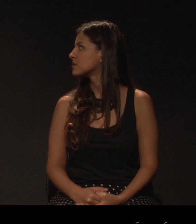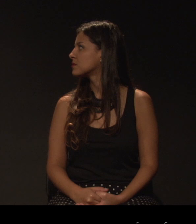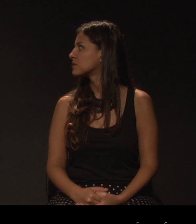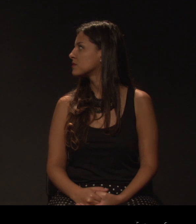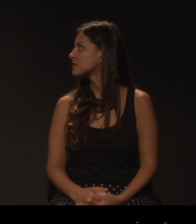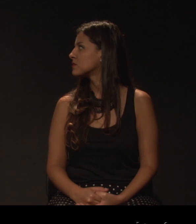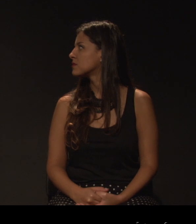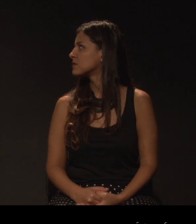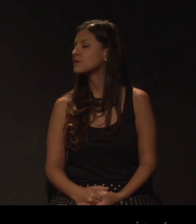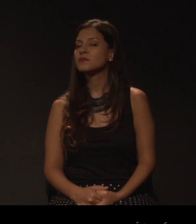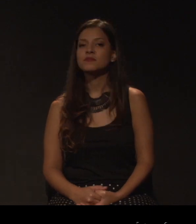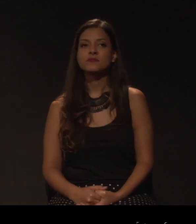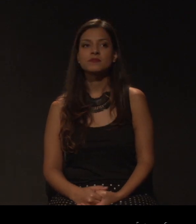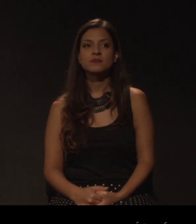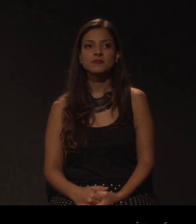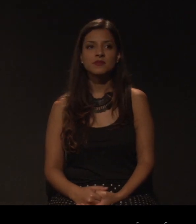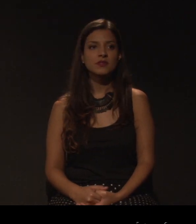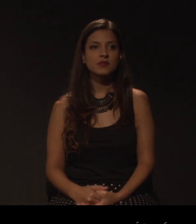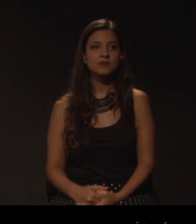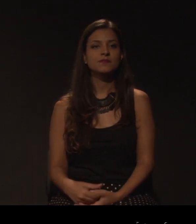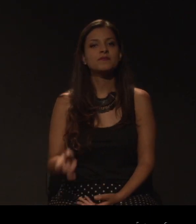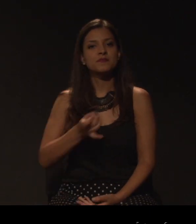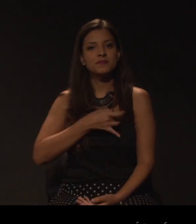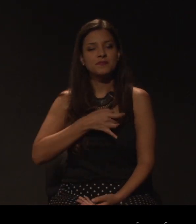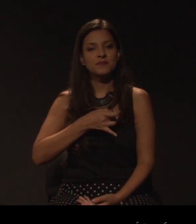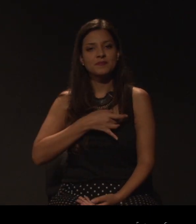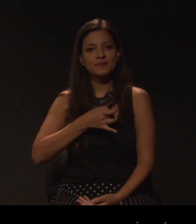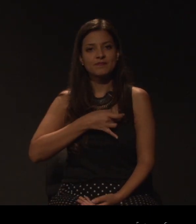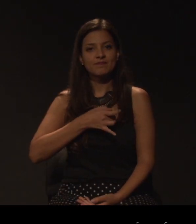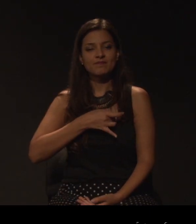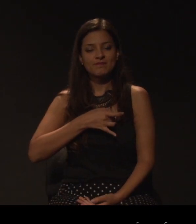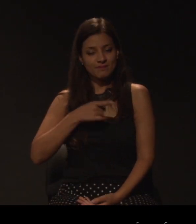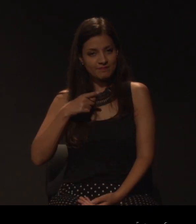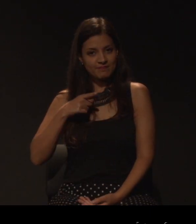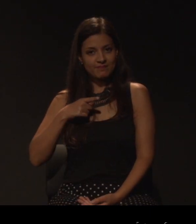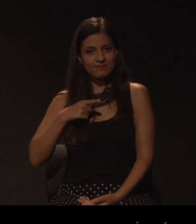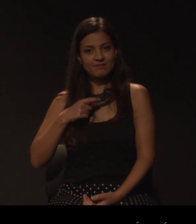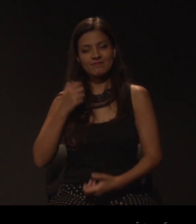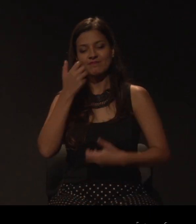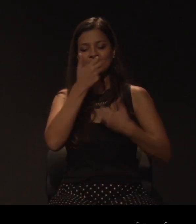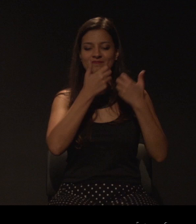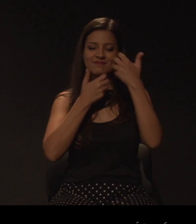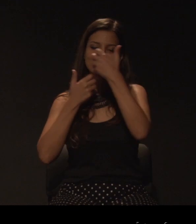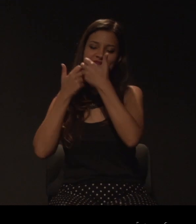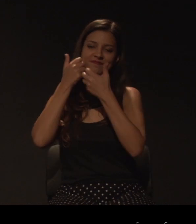Quando o medo chega, eu canto. Eu danço.